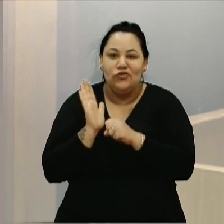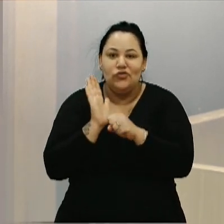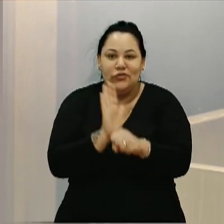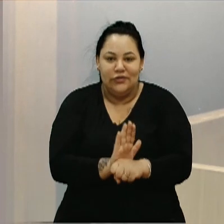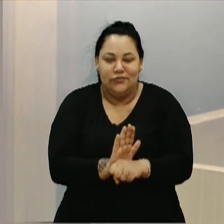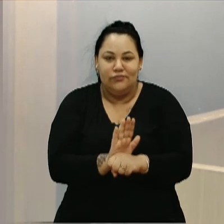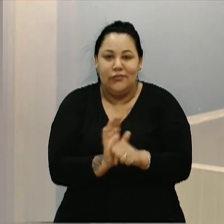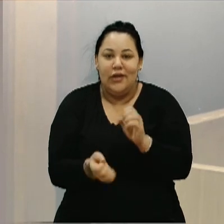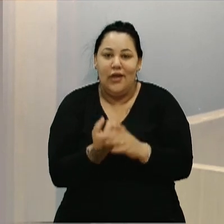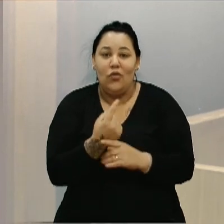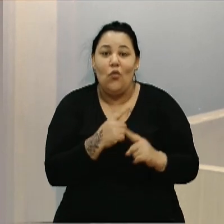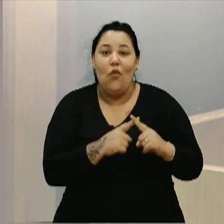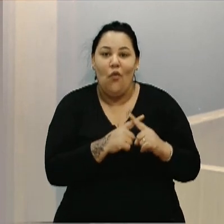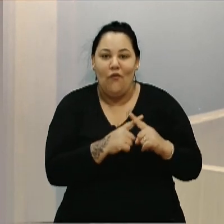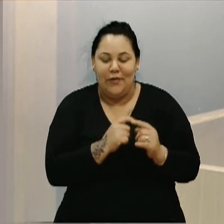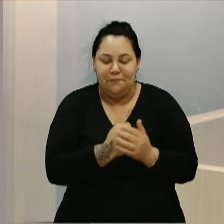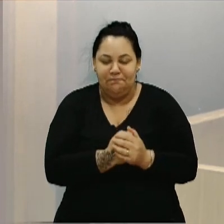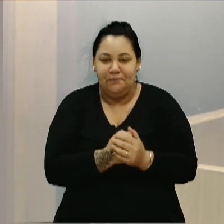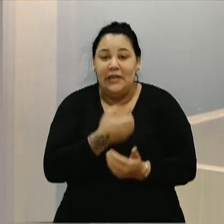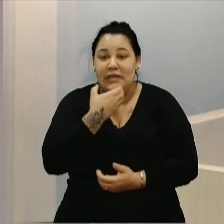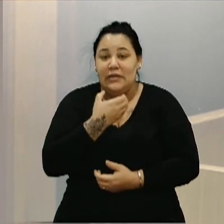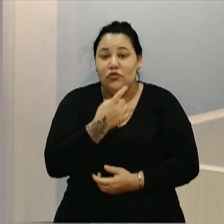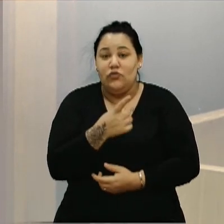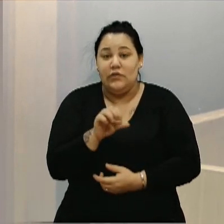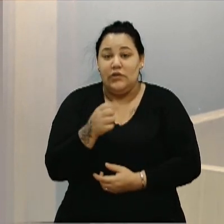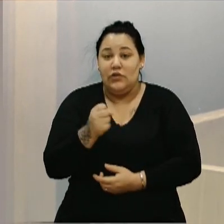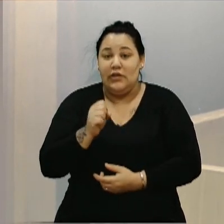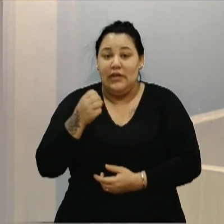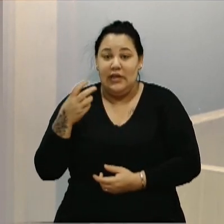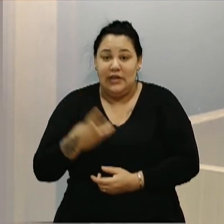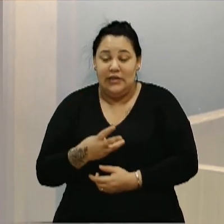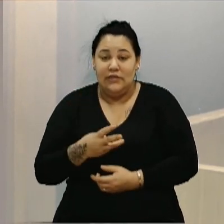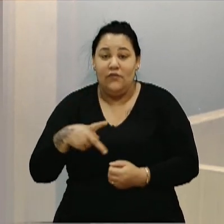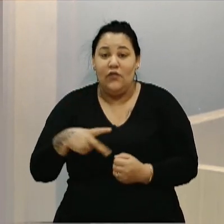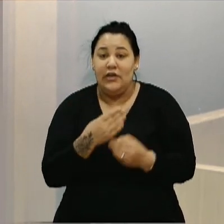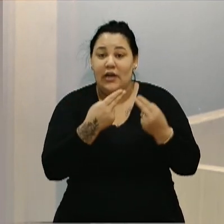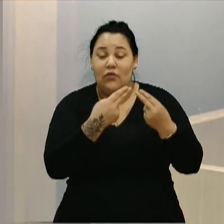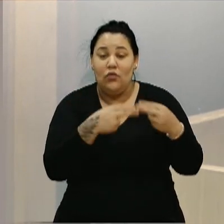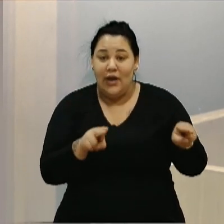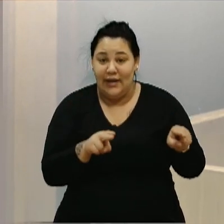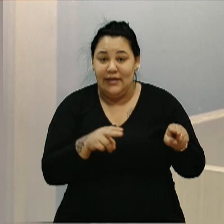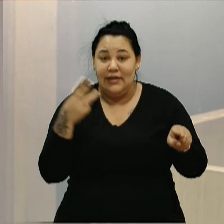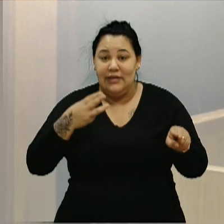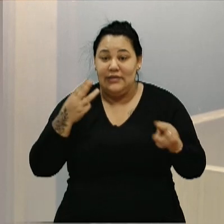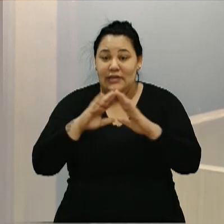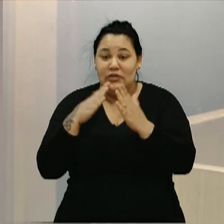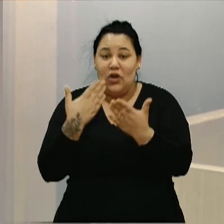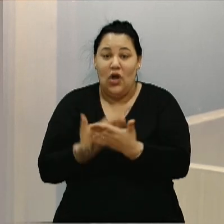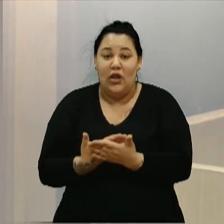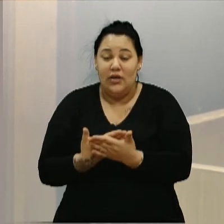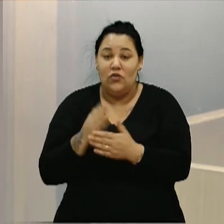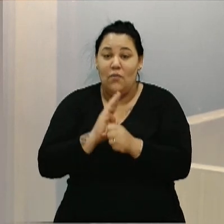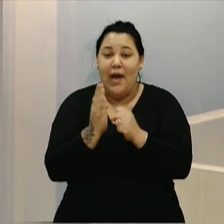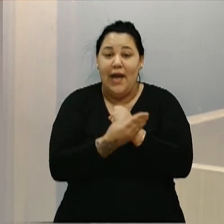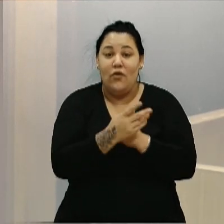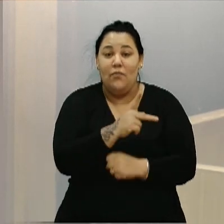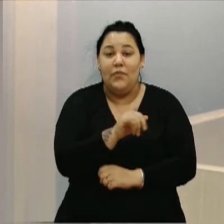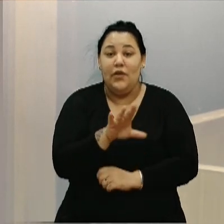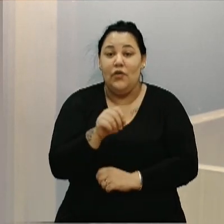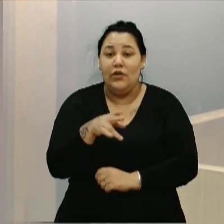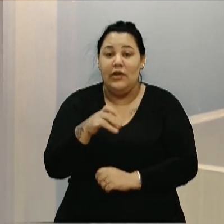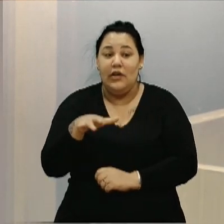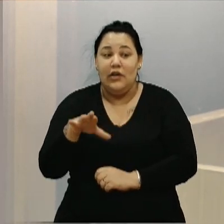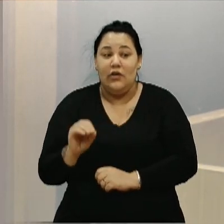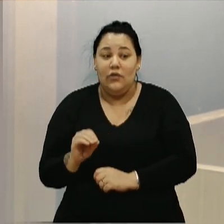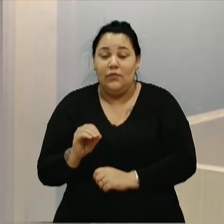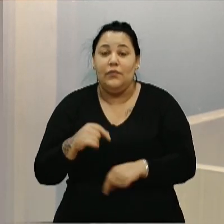convênio. Em dezembro de 1983, foi inaugurada a terceira escola no bairro Pioneiro, batizada de Creche Santa Rita de Cássia.